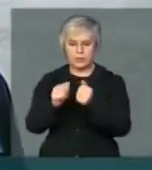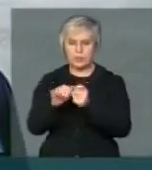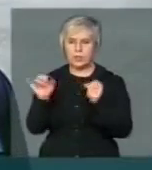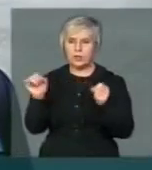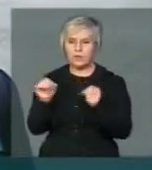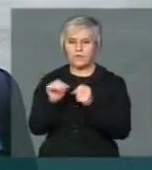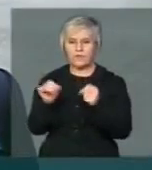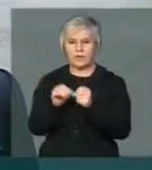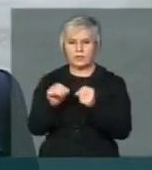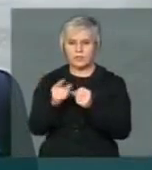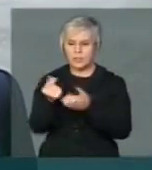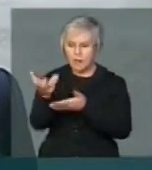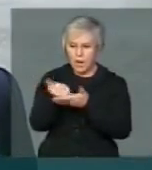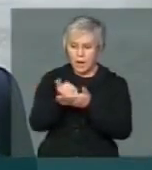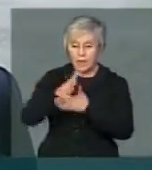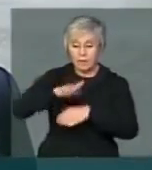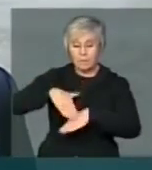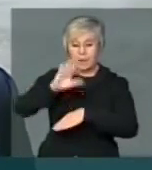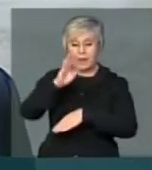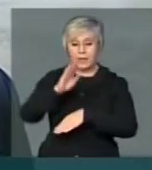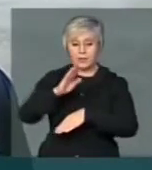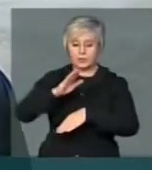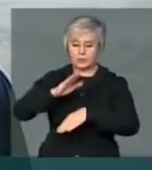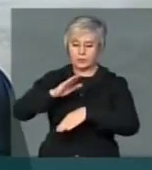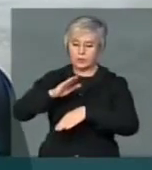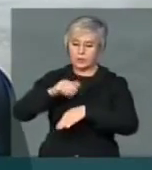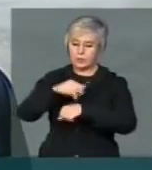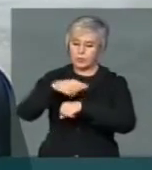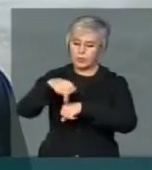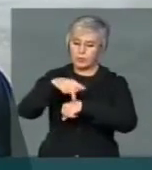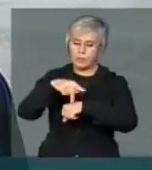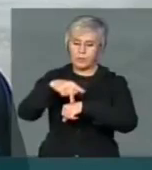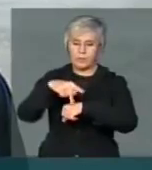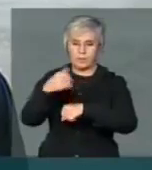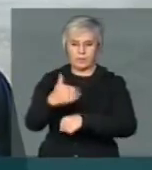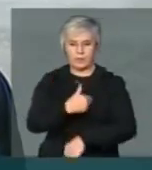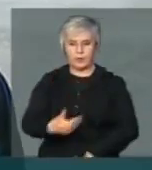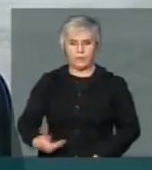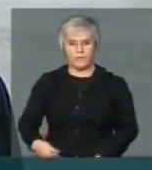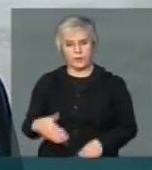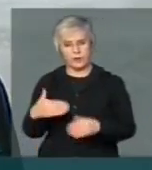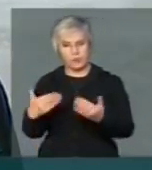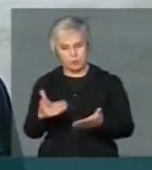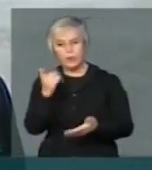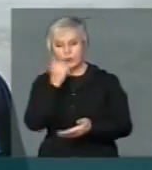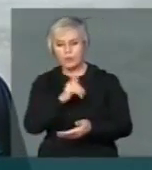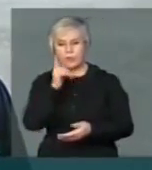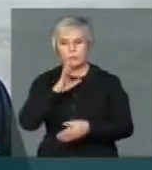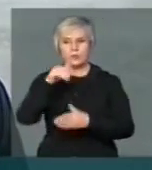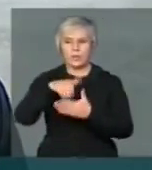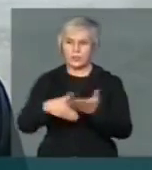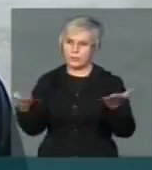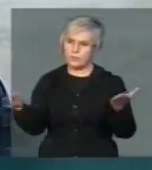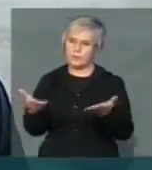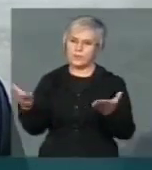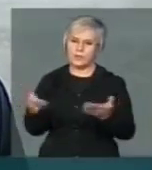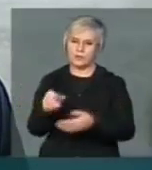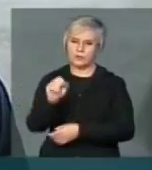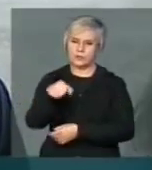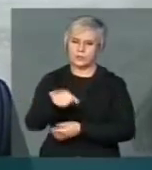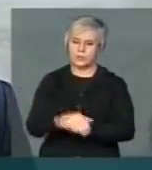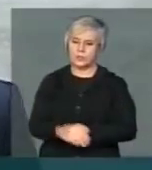fazê-lo, arrecadar mais para o Estado brasileiro. Então já é o momento e a gente tem todas as condições de votar essa matéria no dia de hoje.